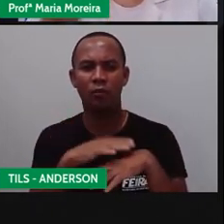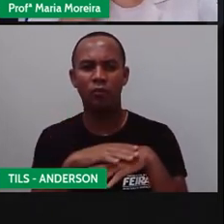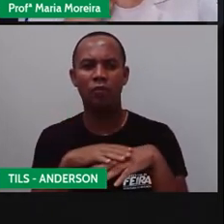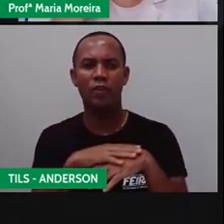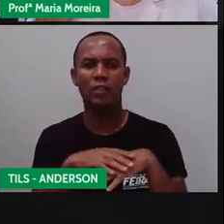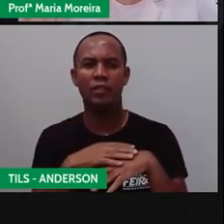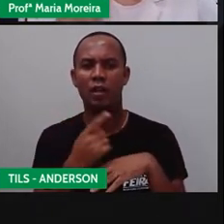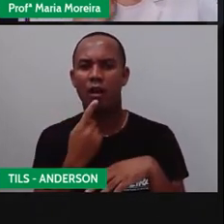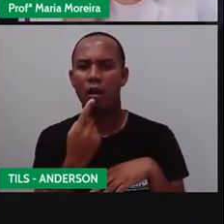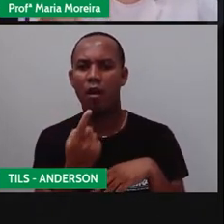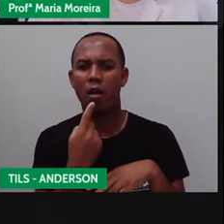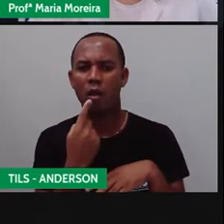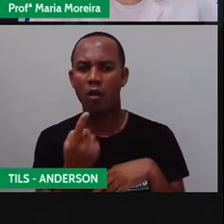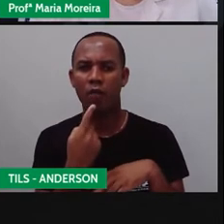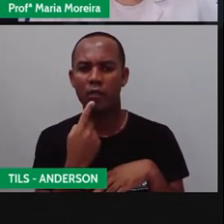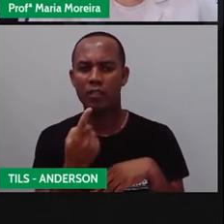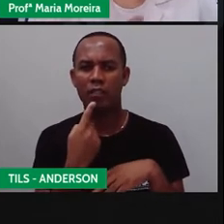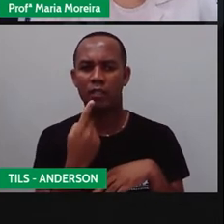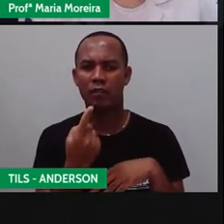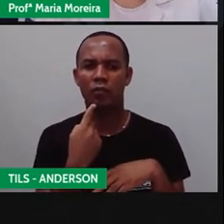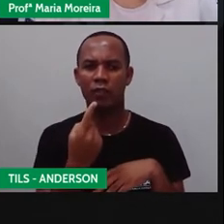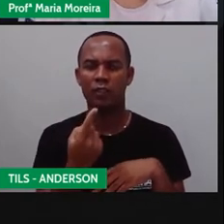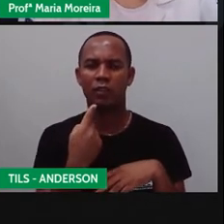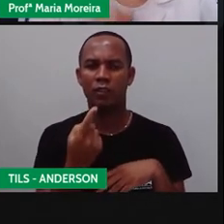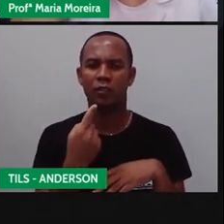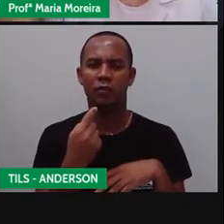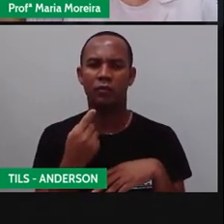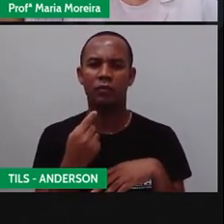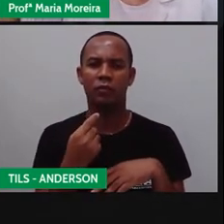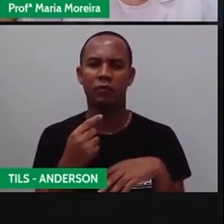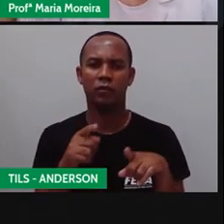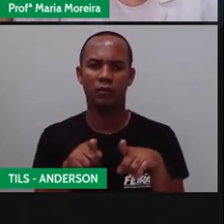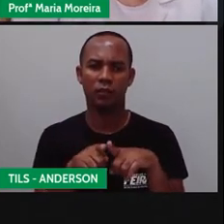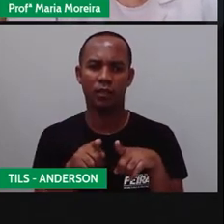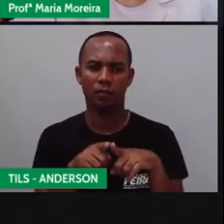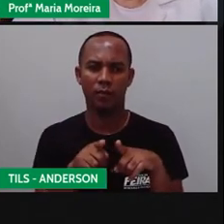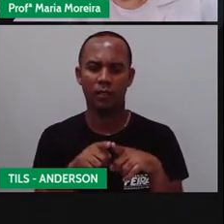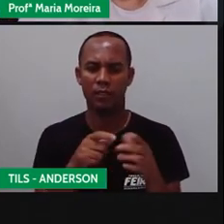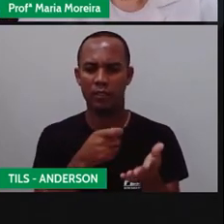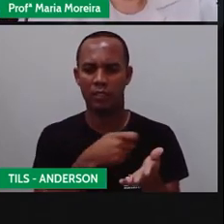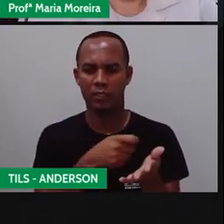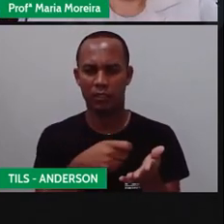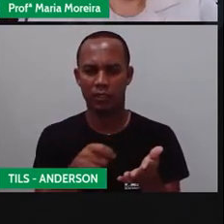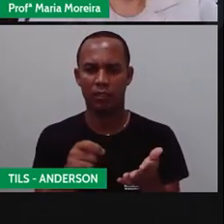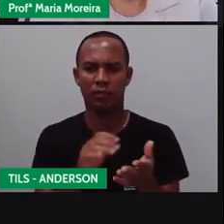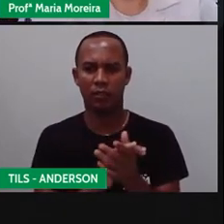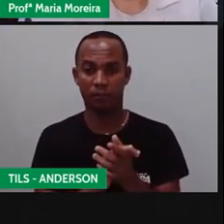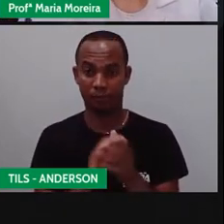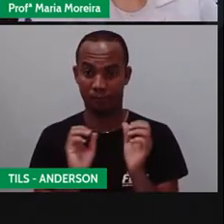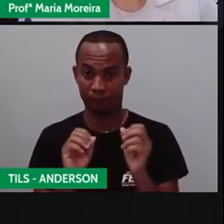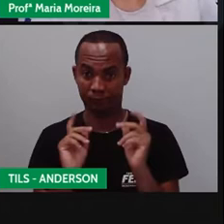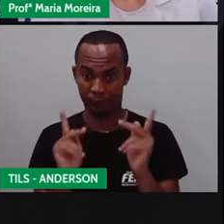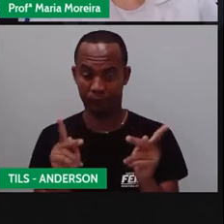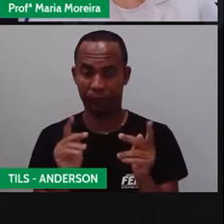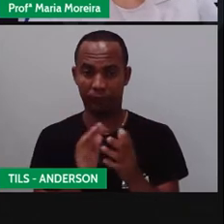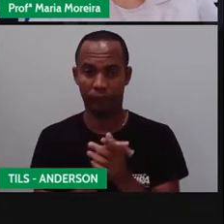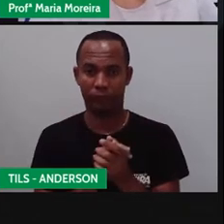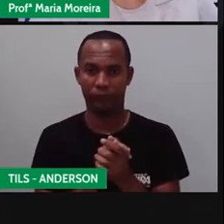ela fazendo de novo, ó. Dizendo que está conversando com vocês. Ou o quê? Na escrita. Tá? Tá?